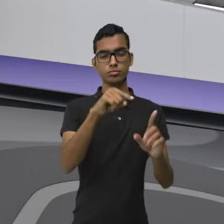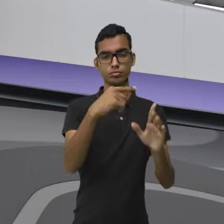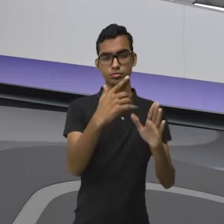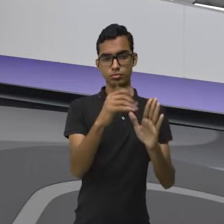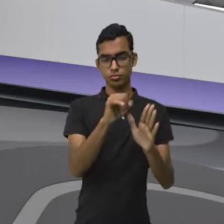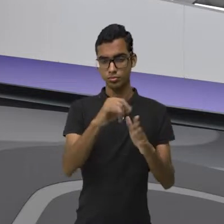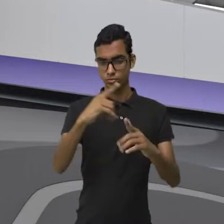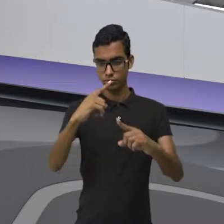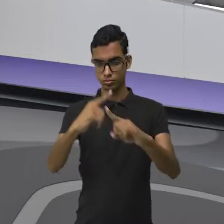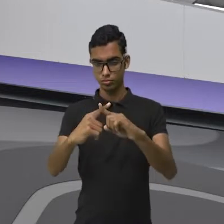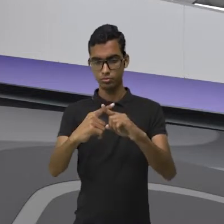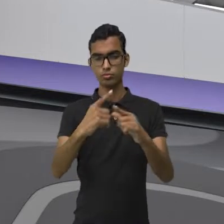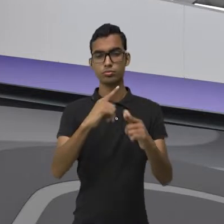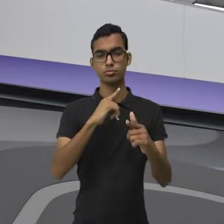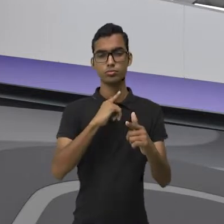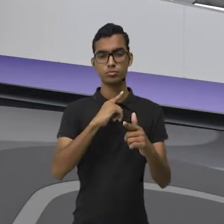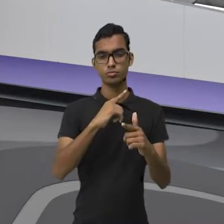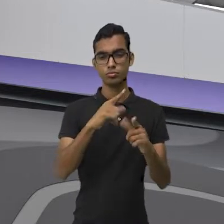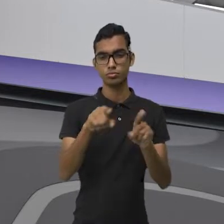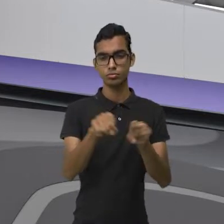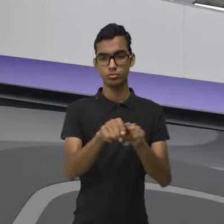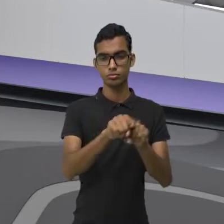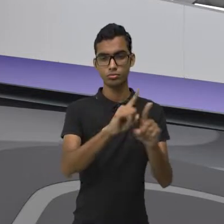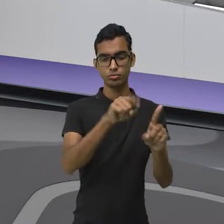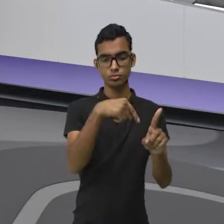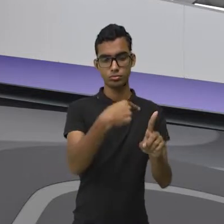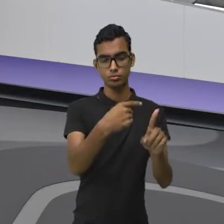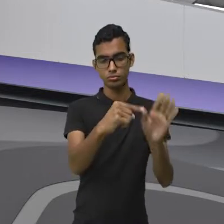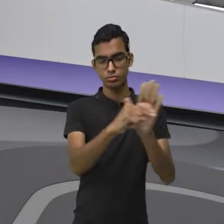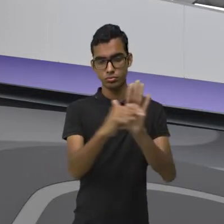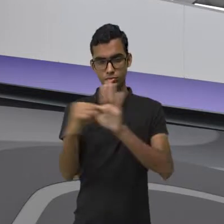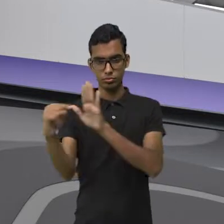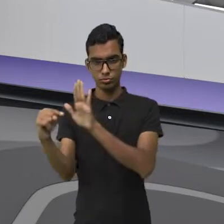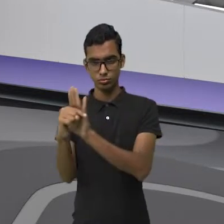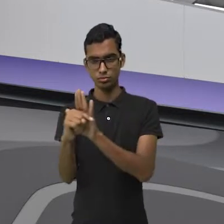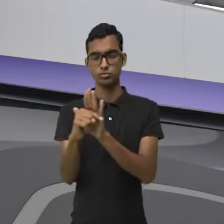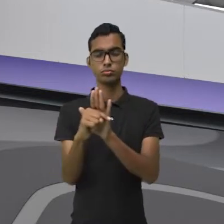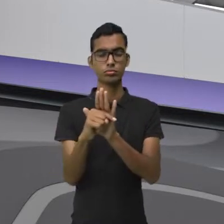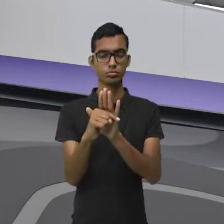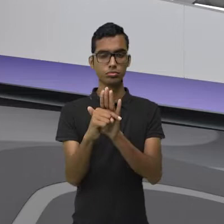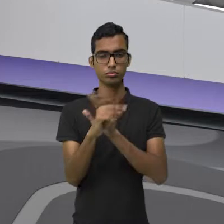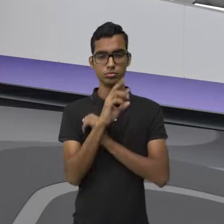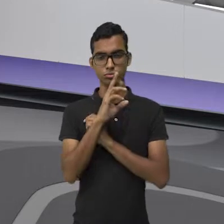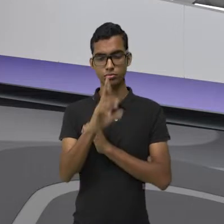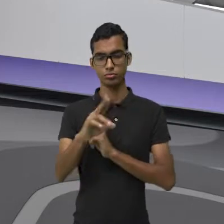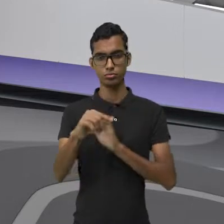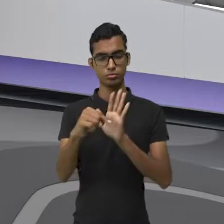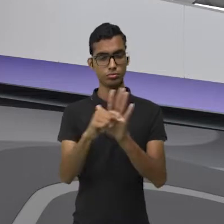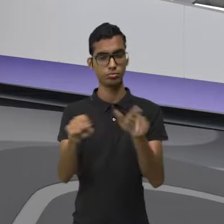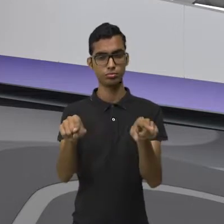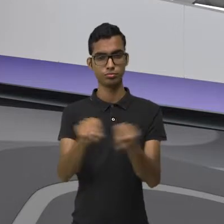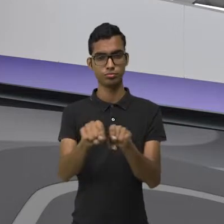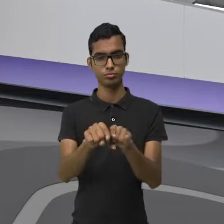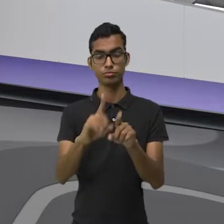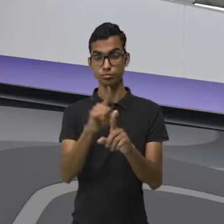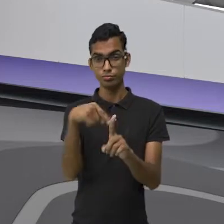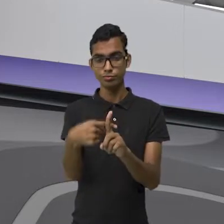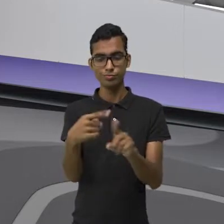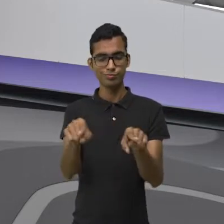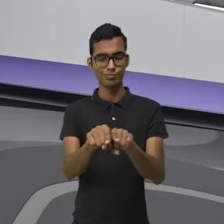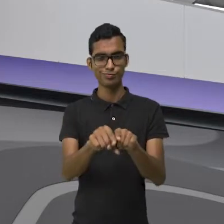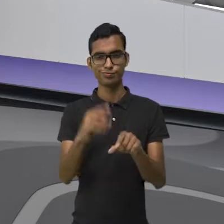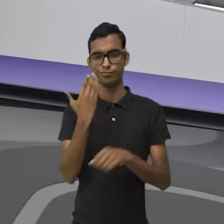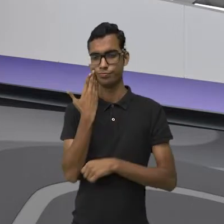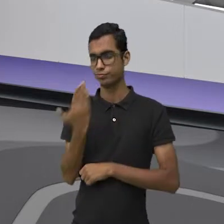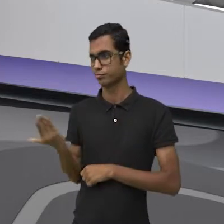negativos, o resultado também é positivo. Mas quando que ele será negativo? Será negativo, por